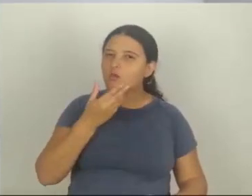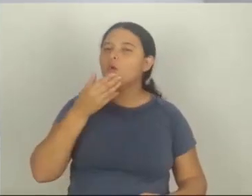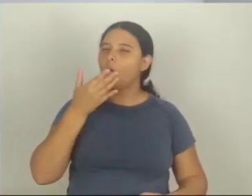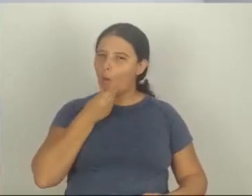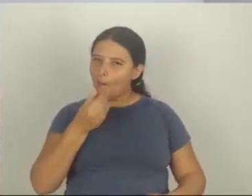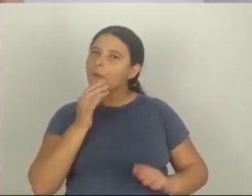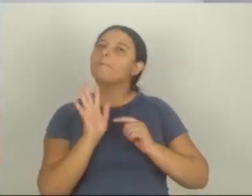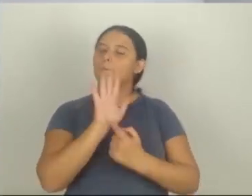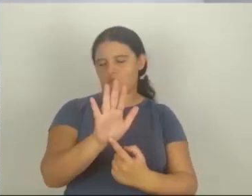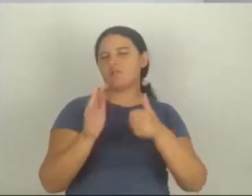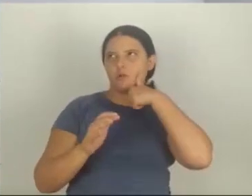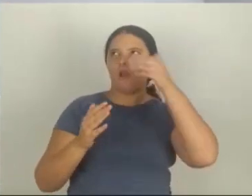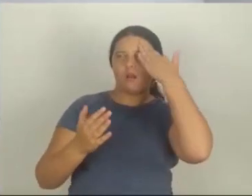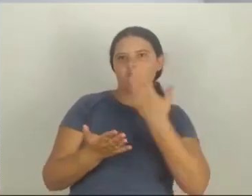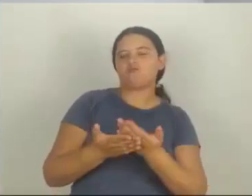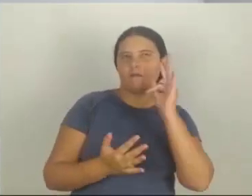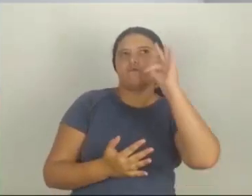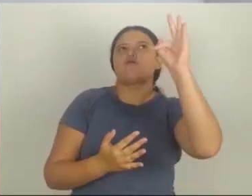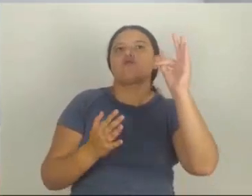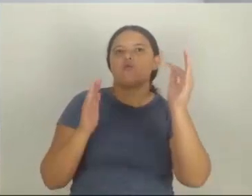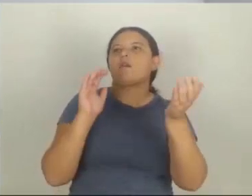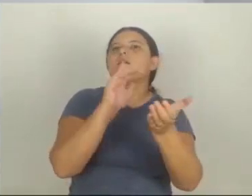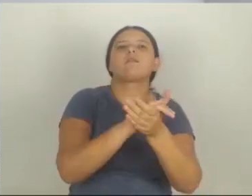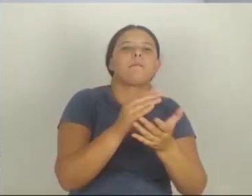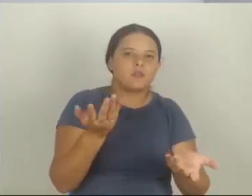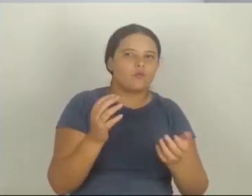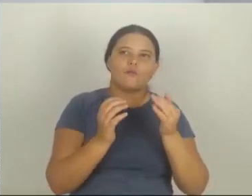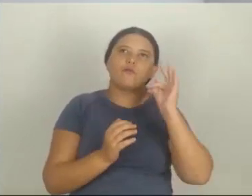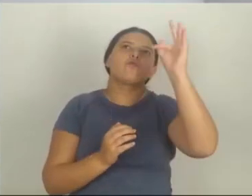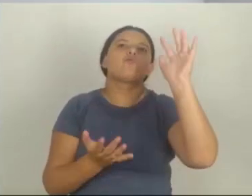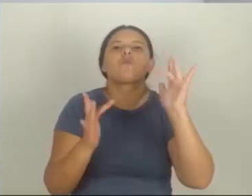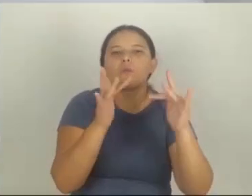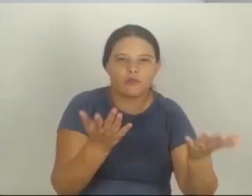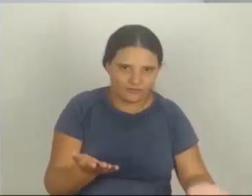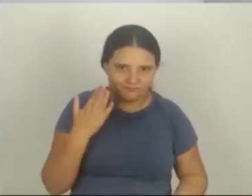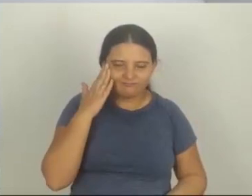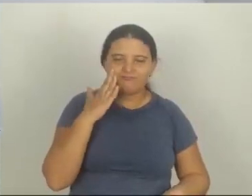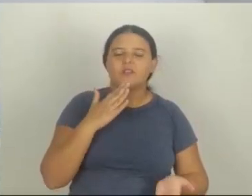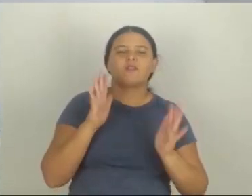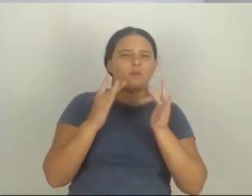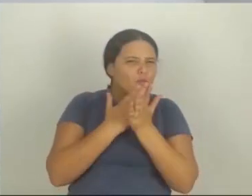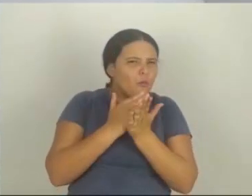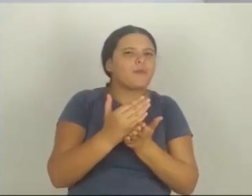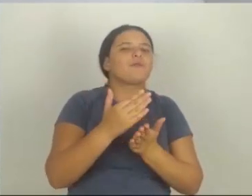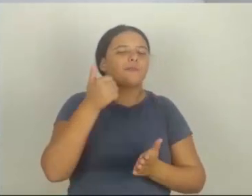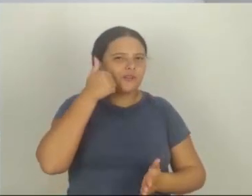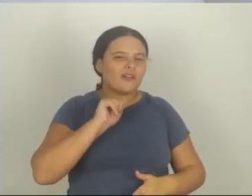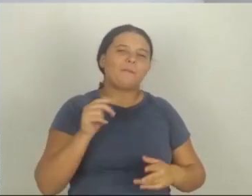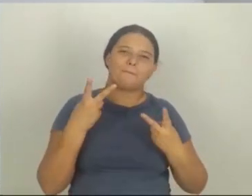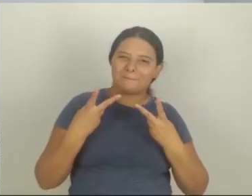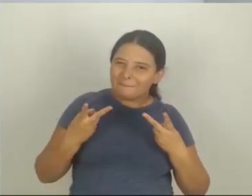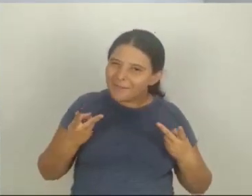masculinos levam essa mulher a achar que está namorando ou precisa namorar. No início do namoro, muitas mulheres já